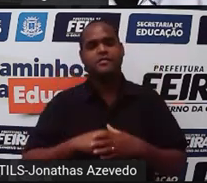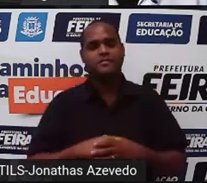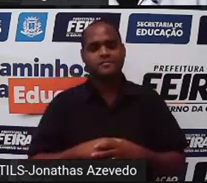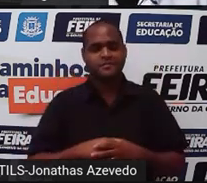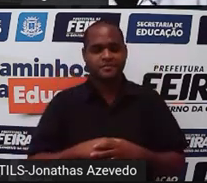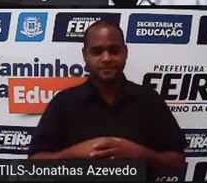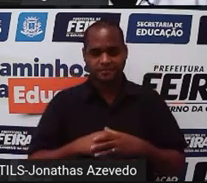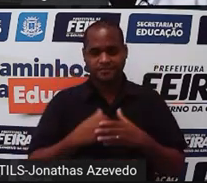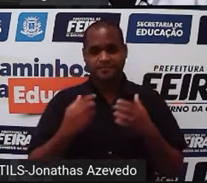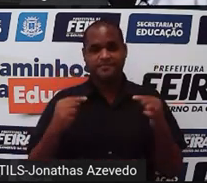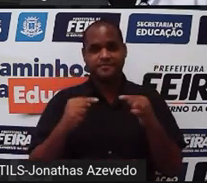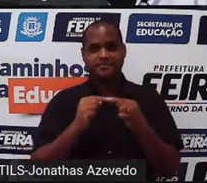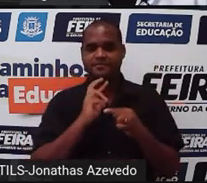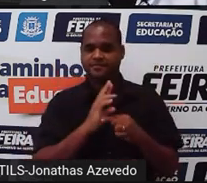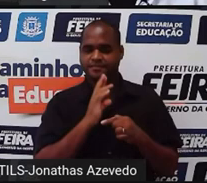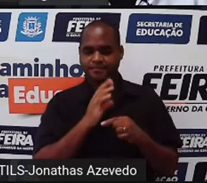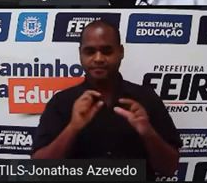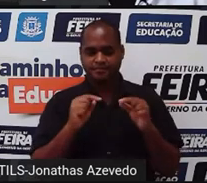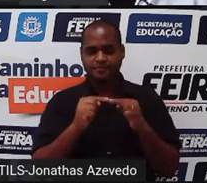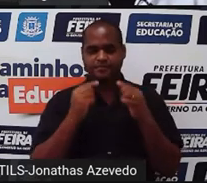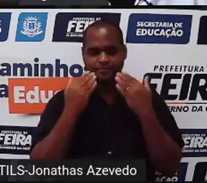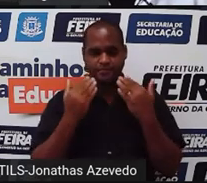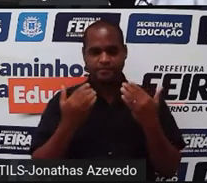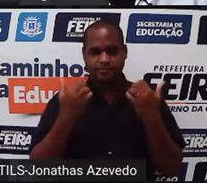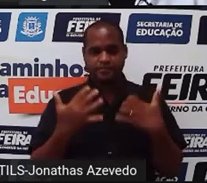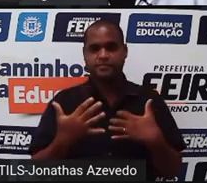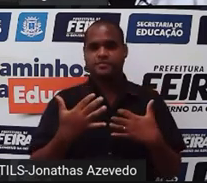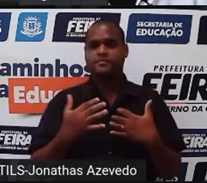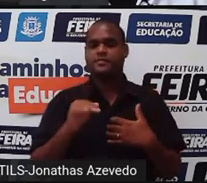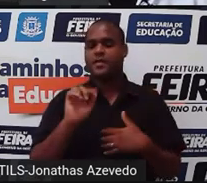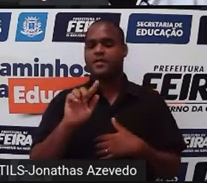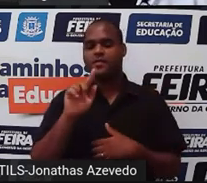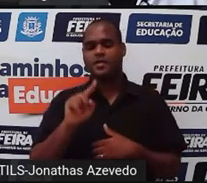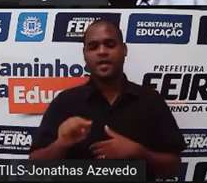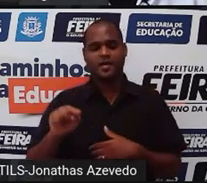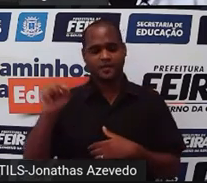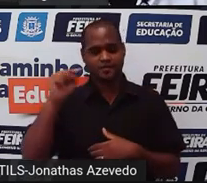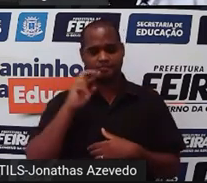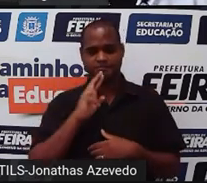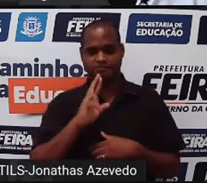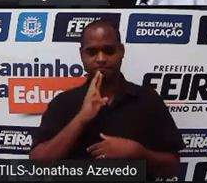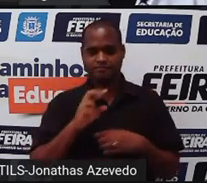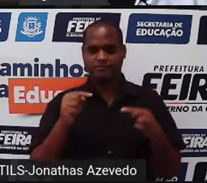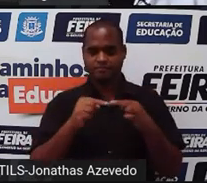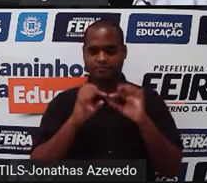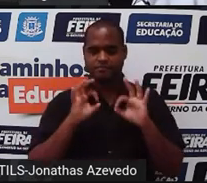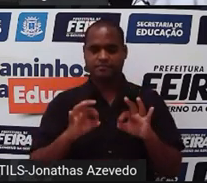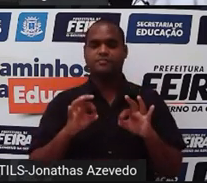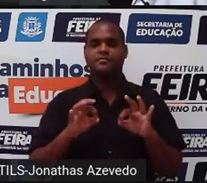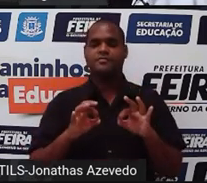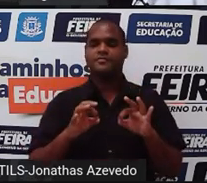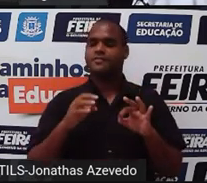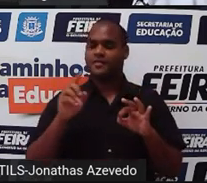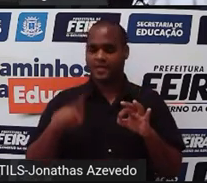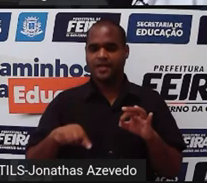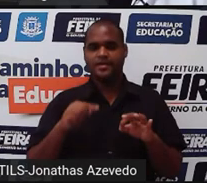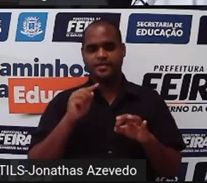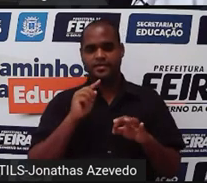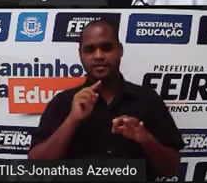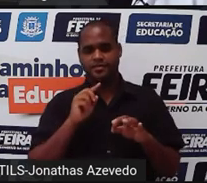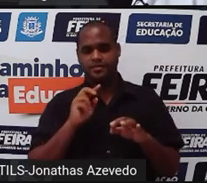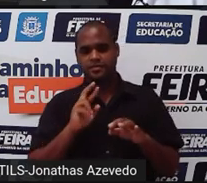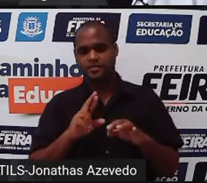o resultado dessa representação é um gráfico esse gráfico é uma reta e essa reta